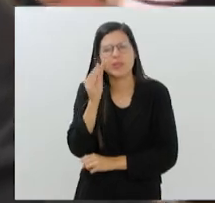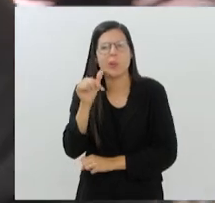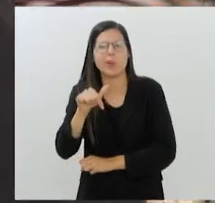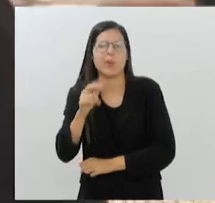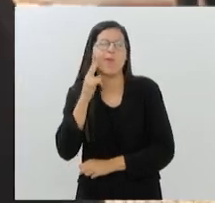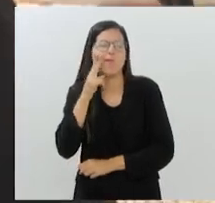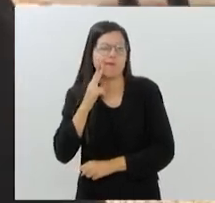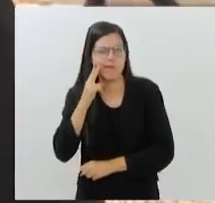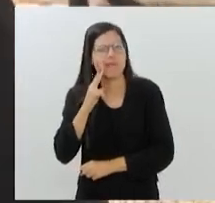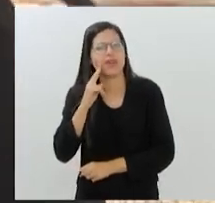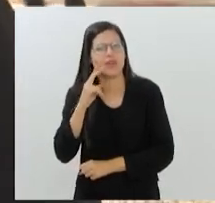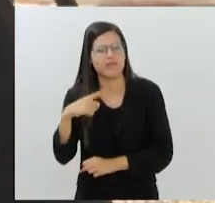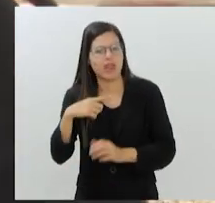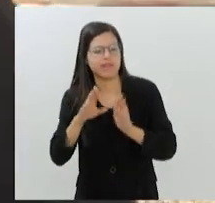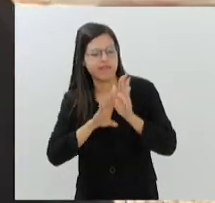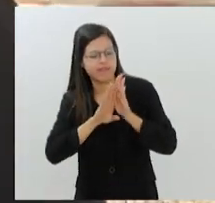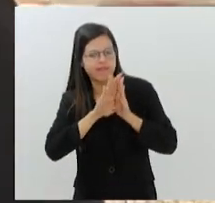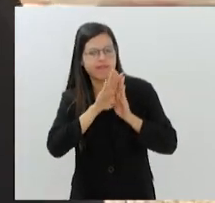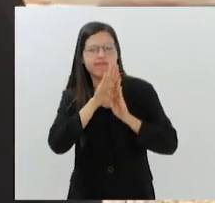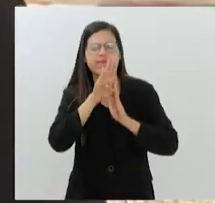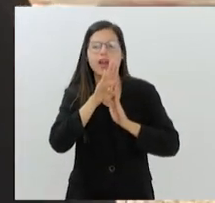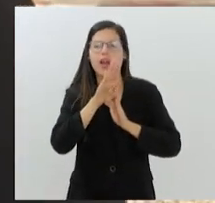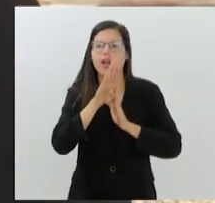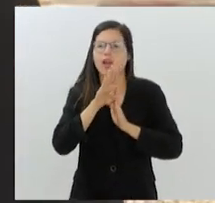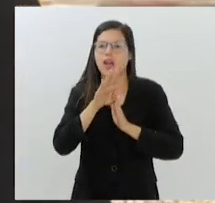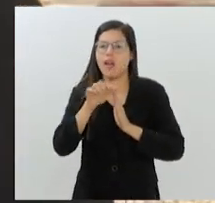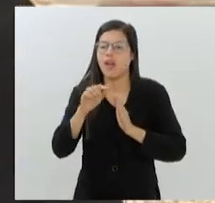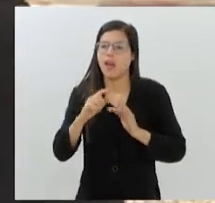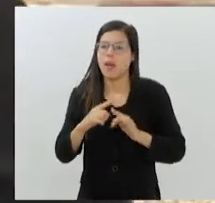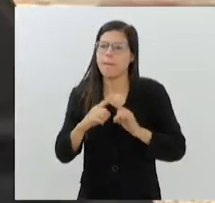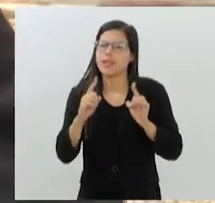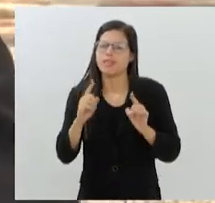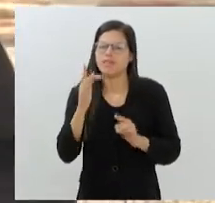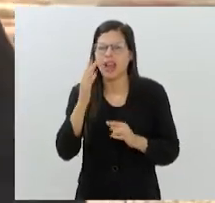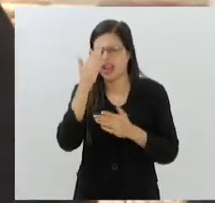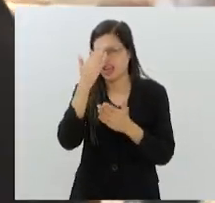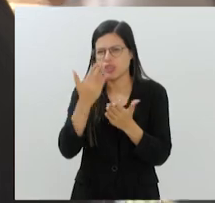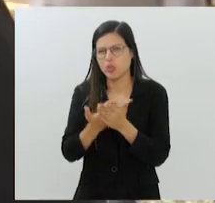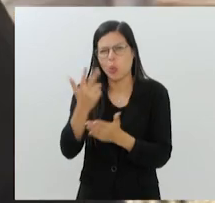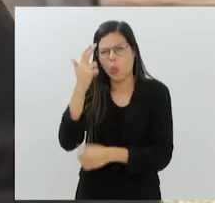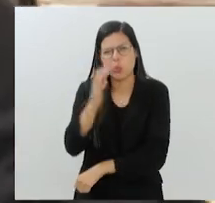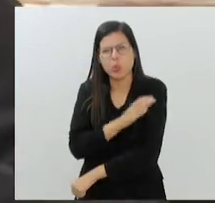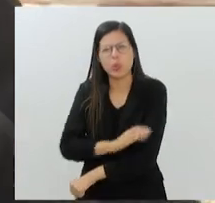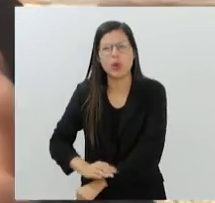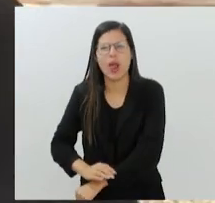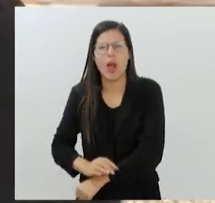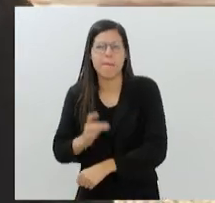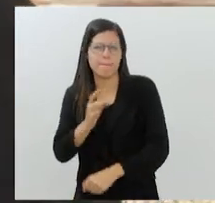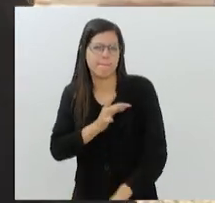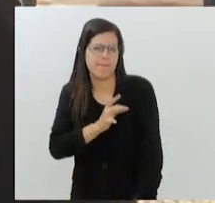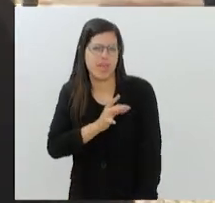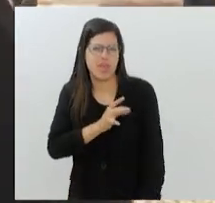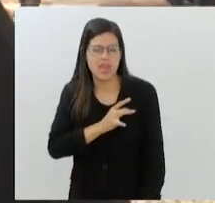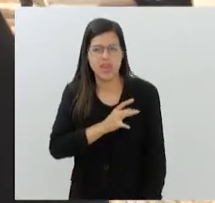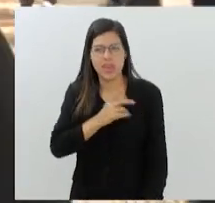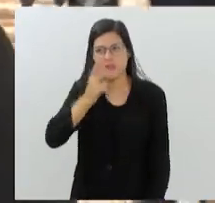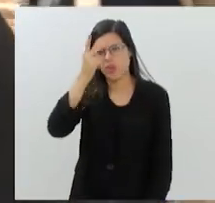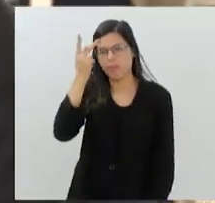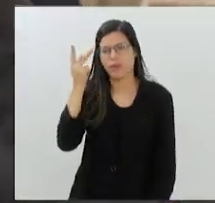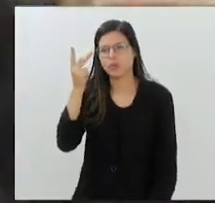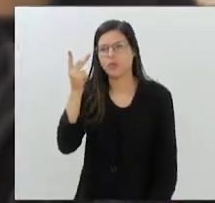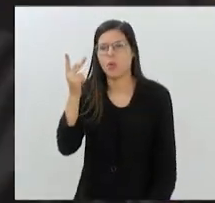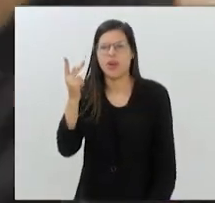tendência é uma tendência de crescimento, mas ainda acho que é uma questão cultural mesmo, um pouquinho de medo, de receio do consumidor que não quer se